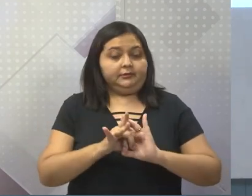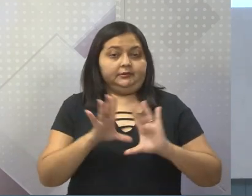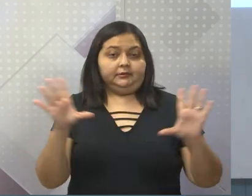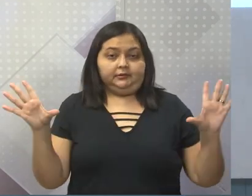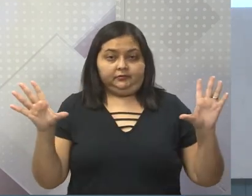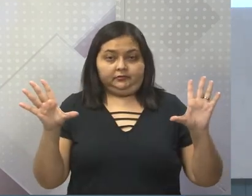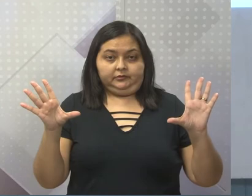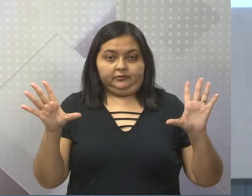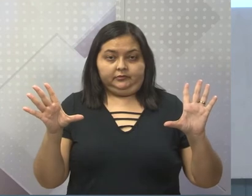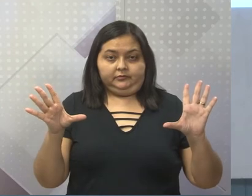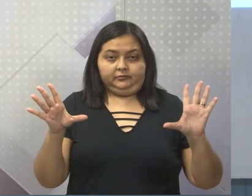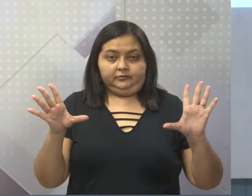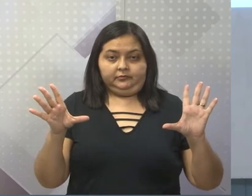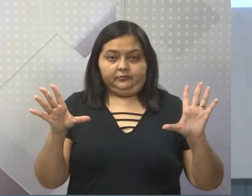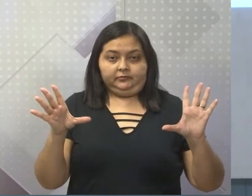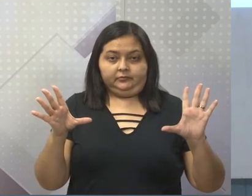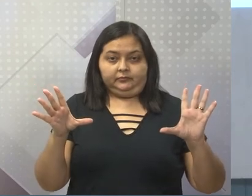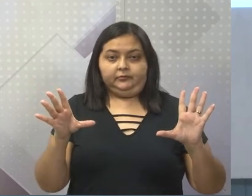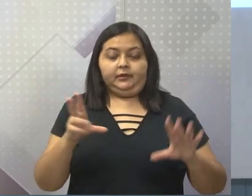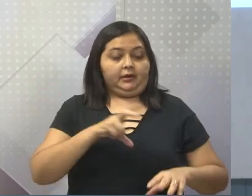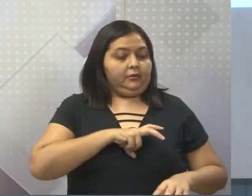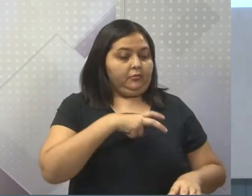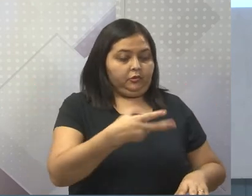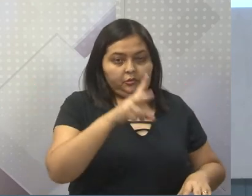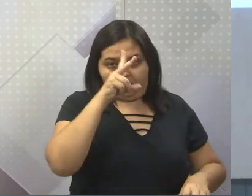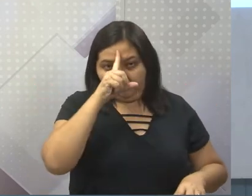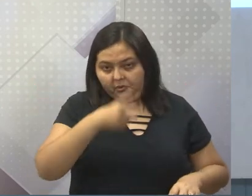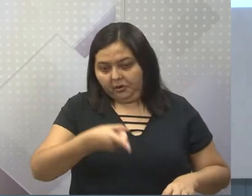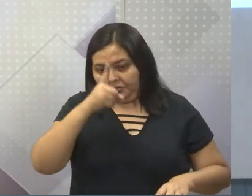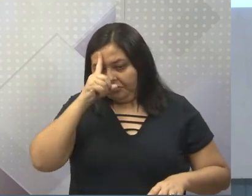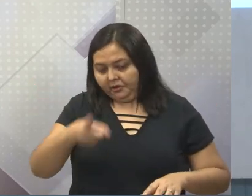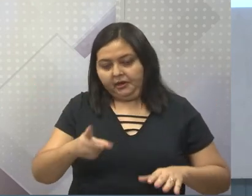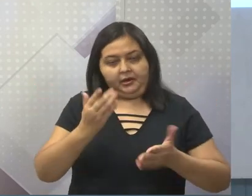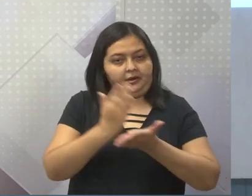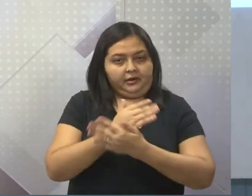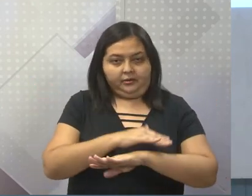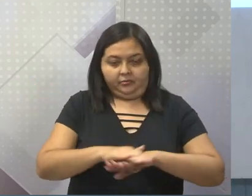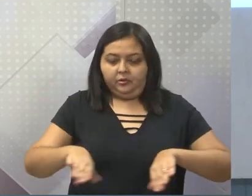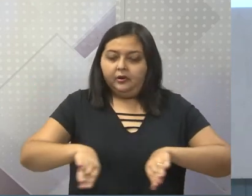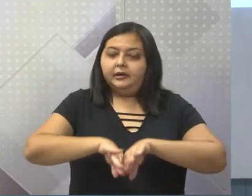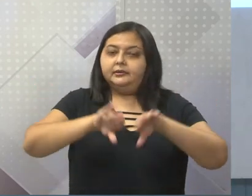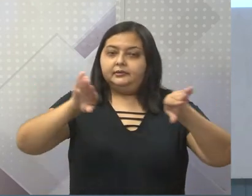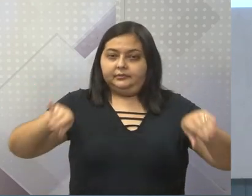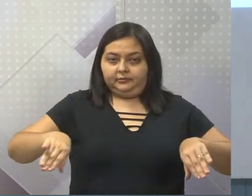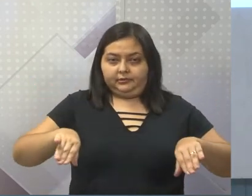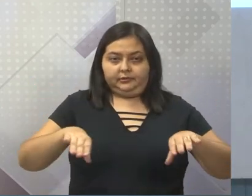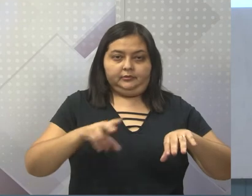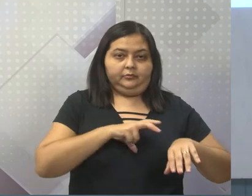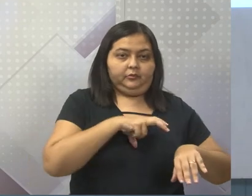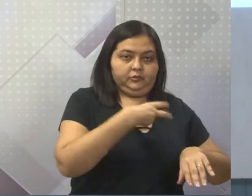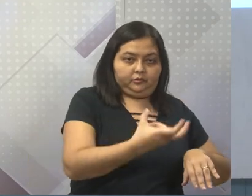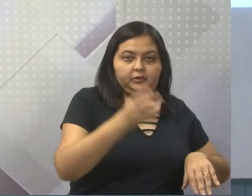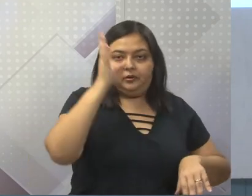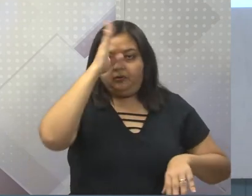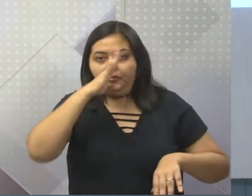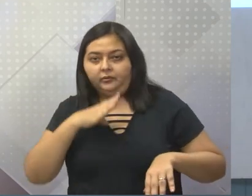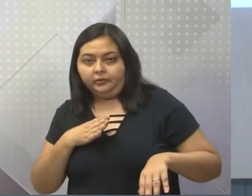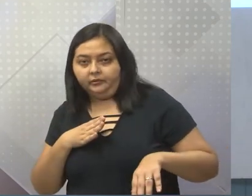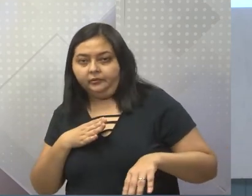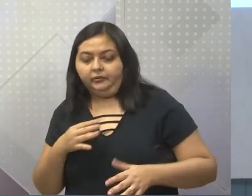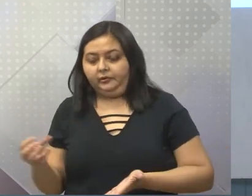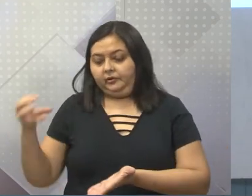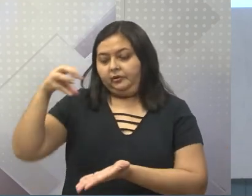independência do Brasil, independência de Portugal, né? Queria ter essa separação, implantar uma república no Brasil e